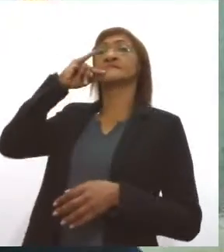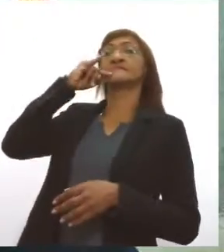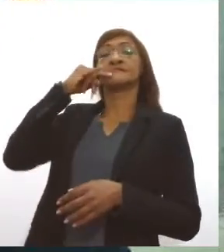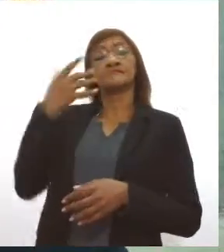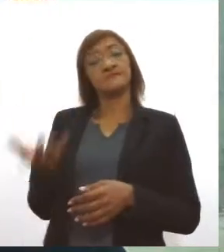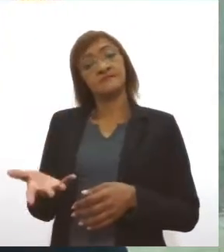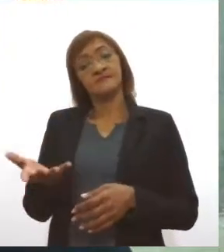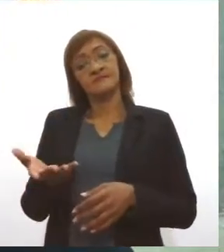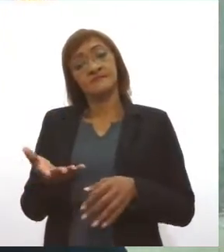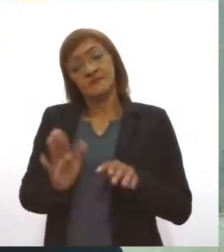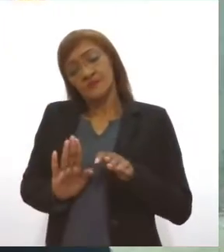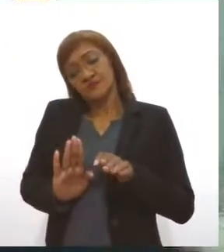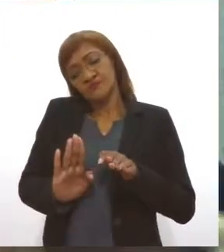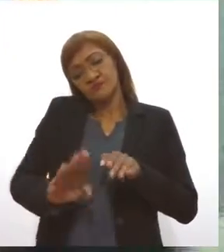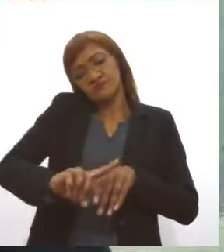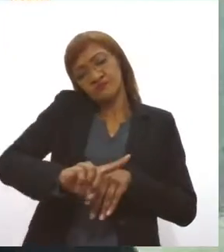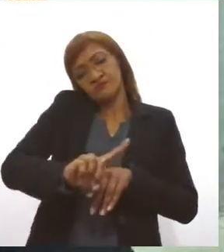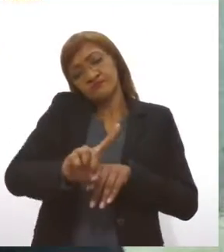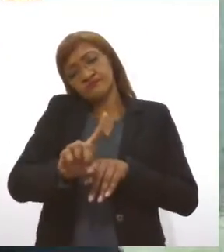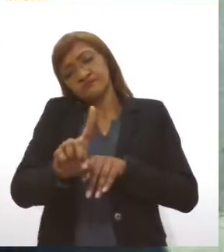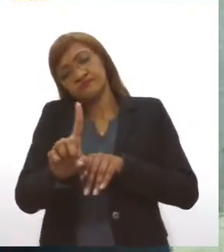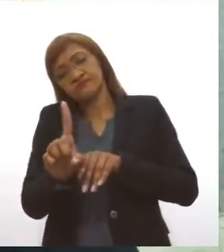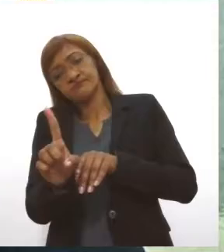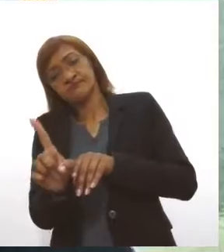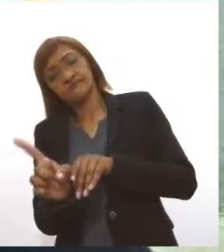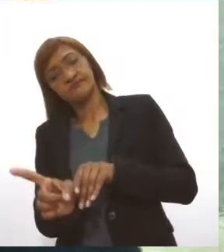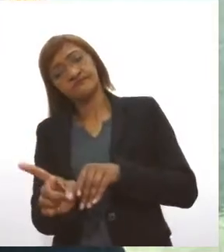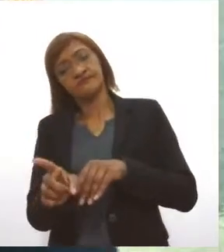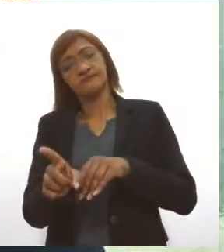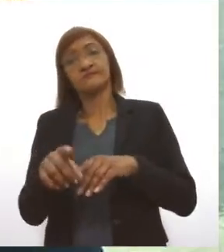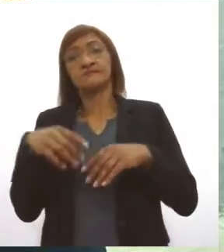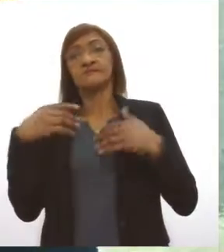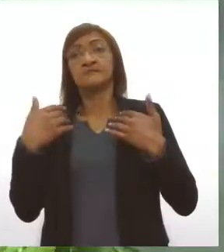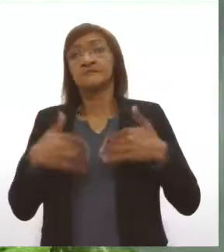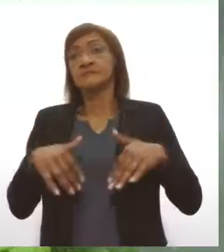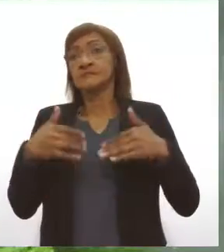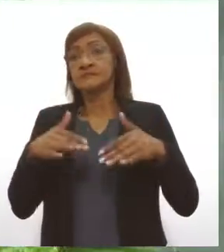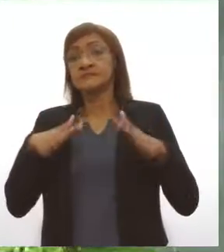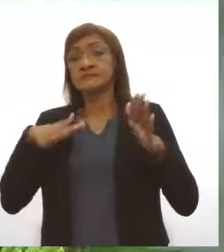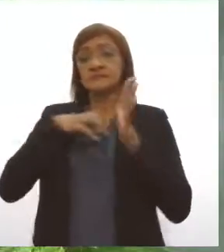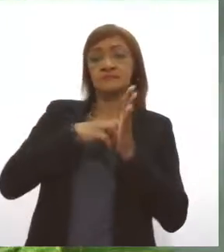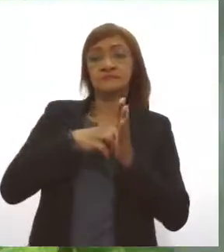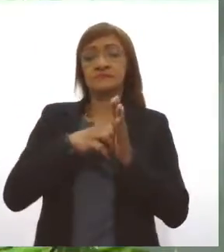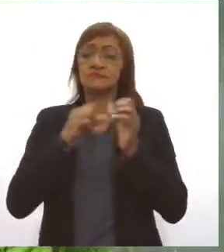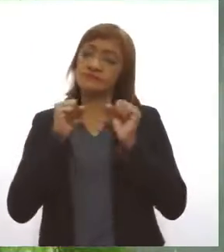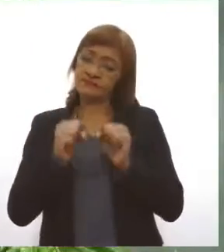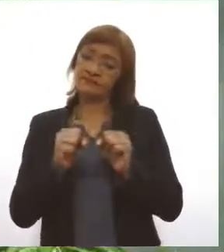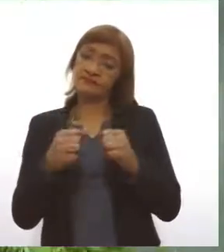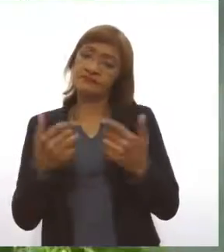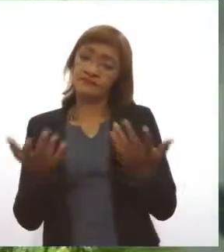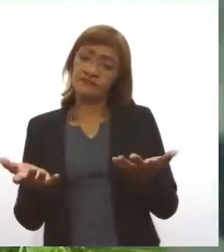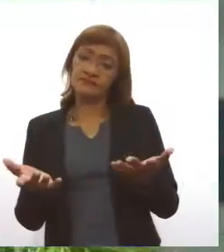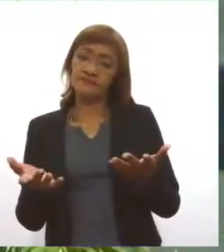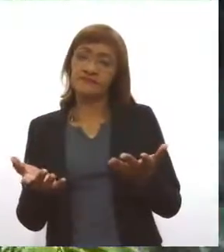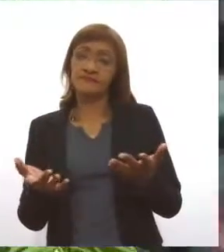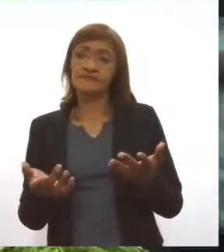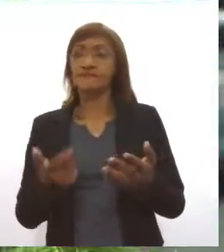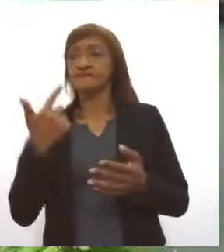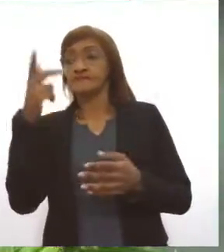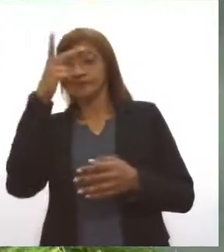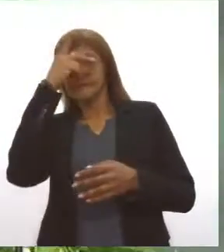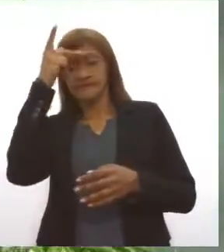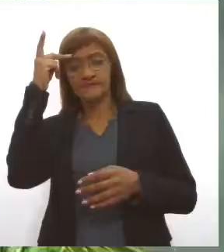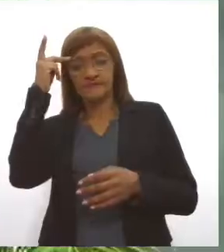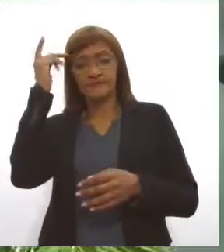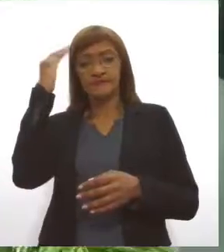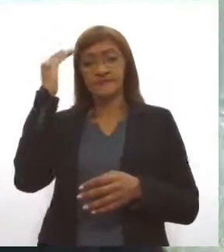além do limite de velocidade permitido pela via, são condutas que vão levar certamente ao acidente. Para quem tem dúvida como proceder antes de